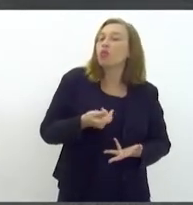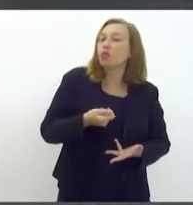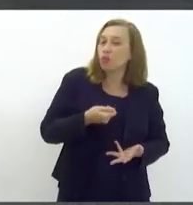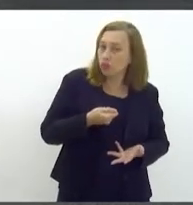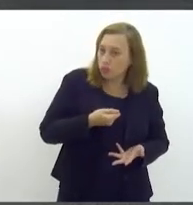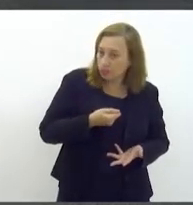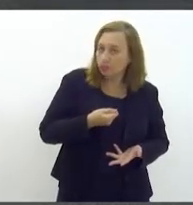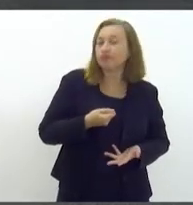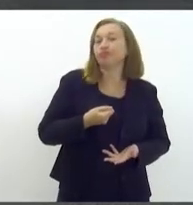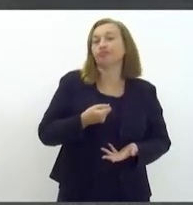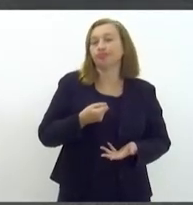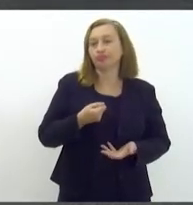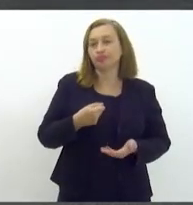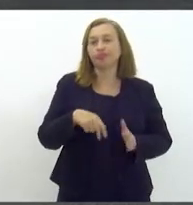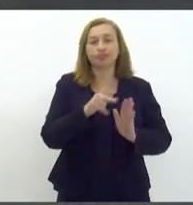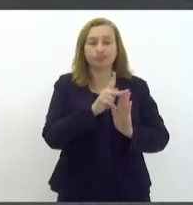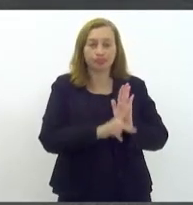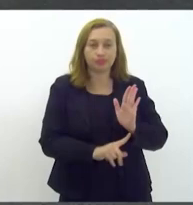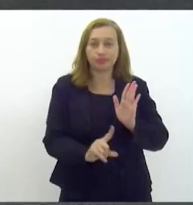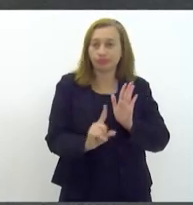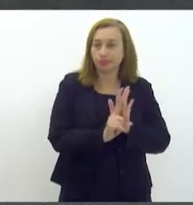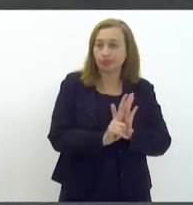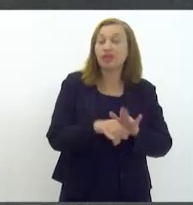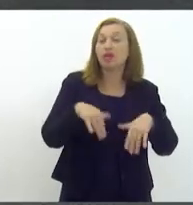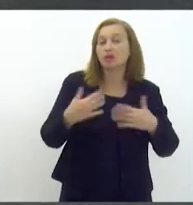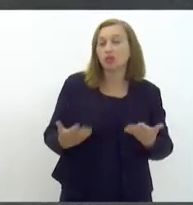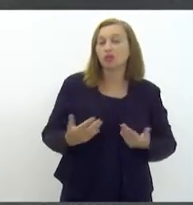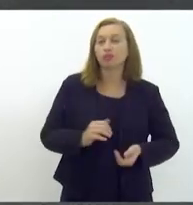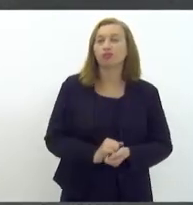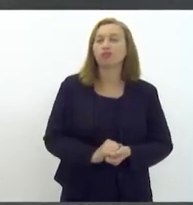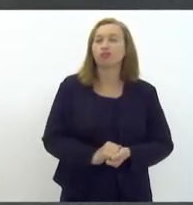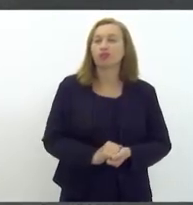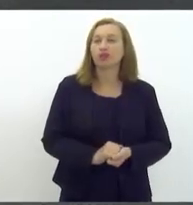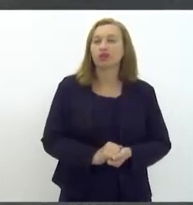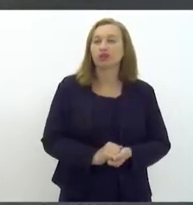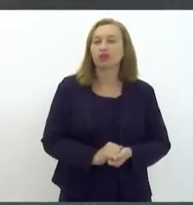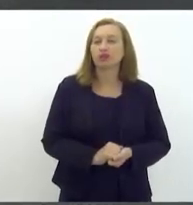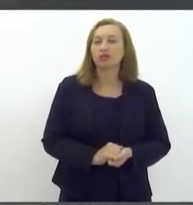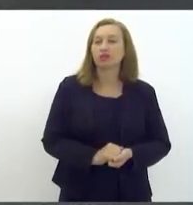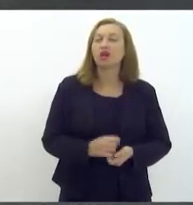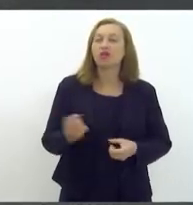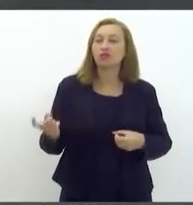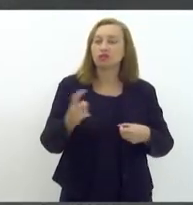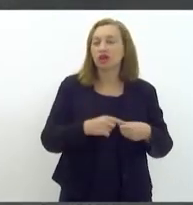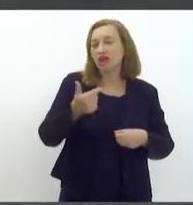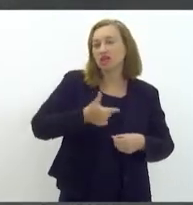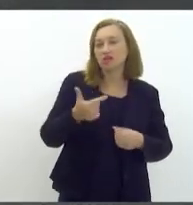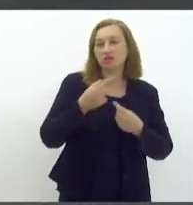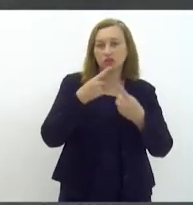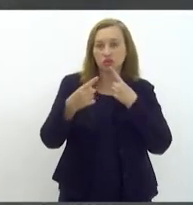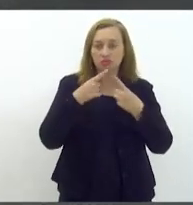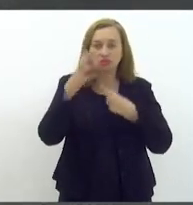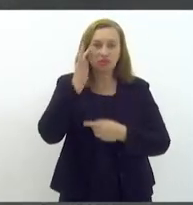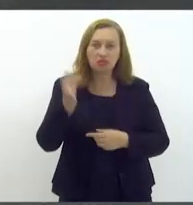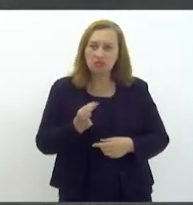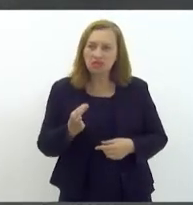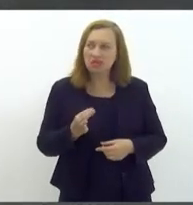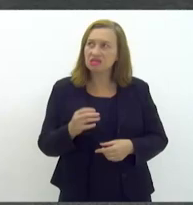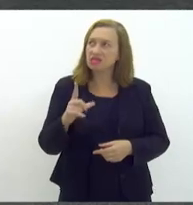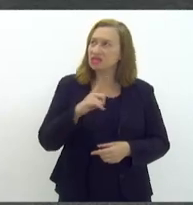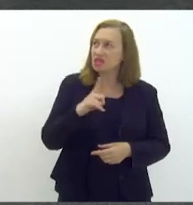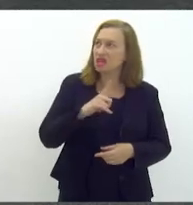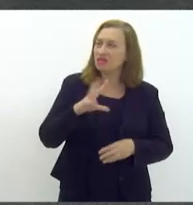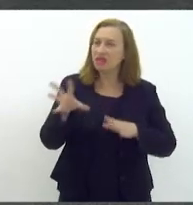desse projeto de lei. Então, ele virá em segunda discussão, não sei se teve